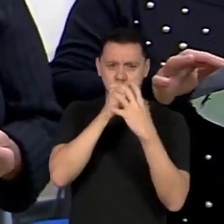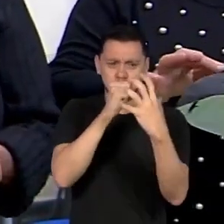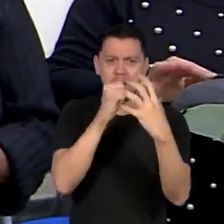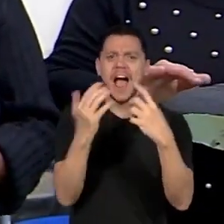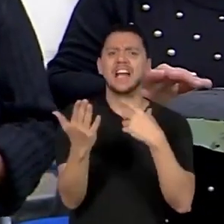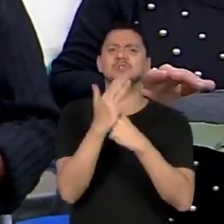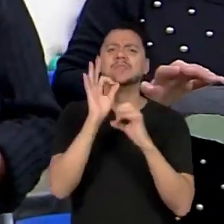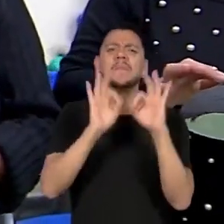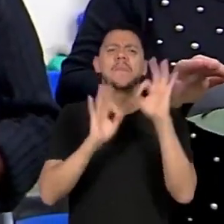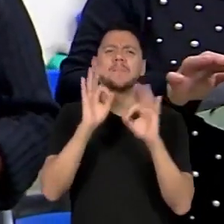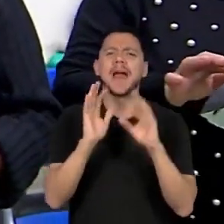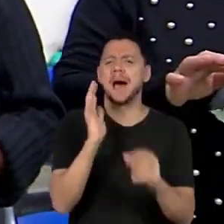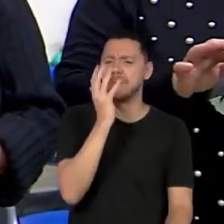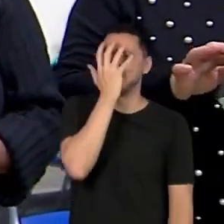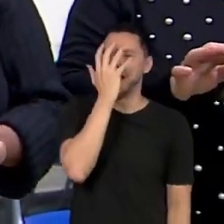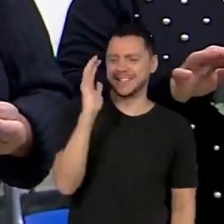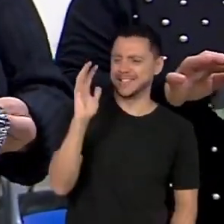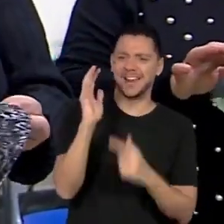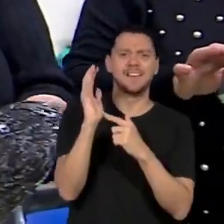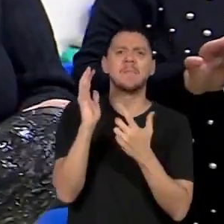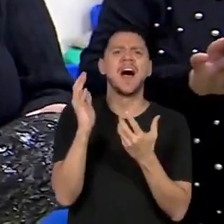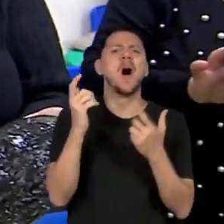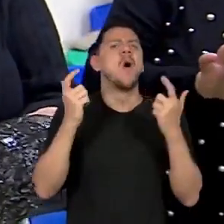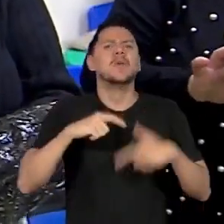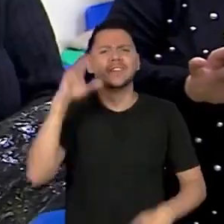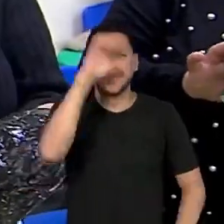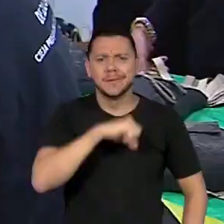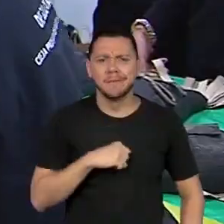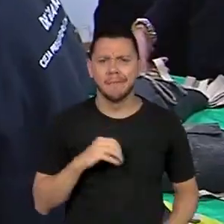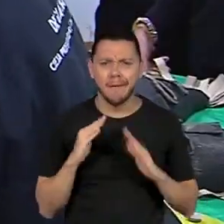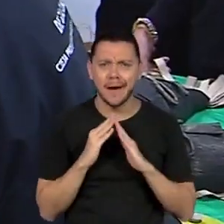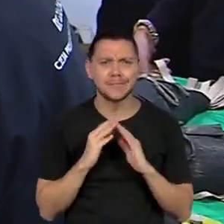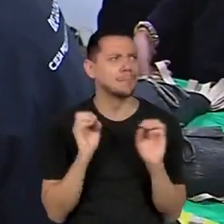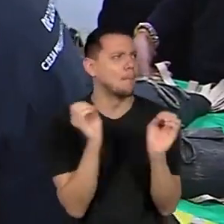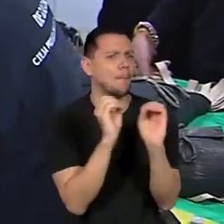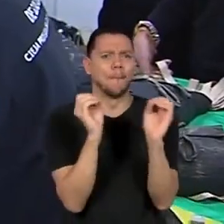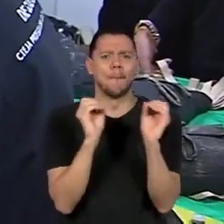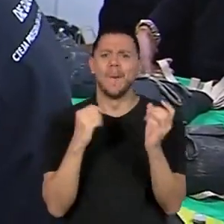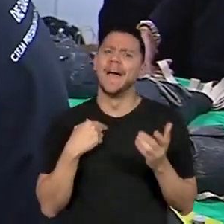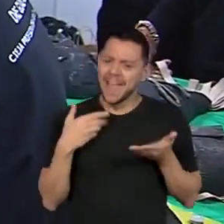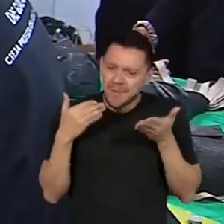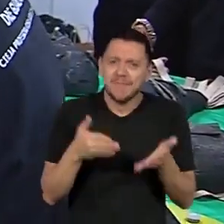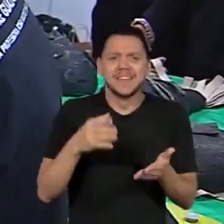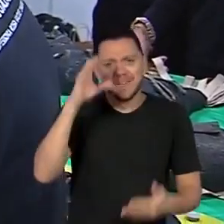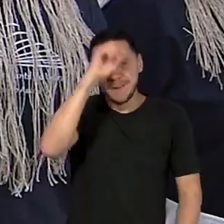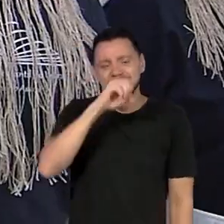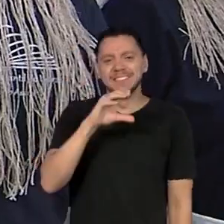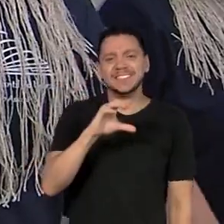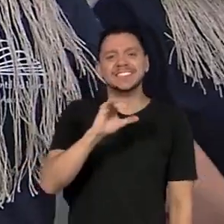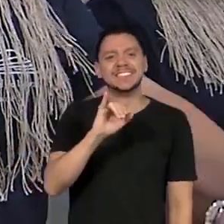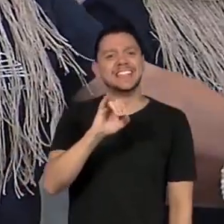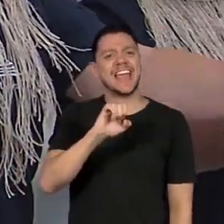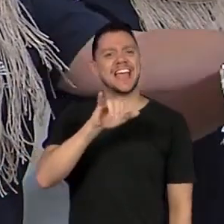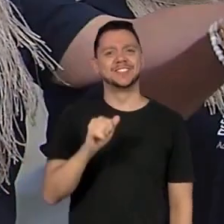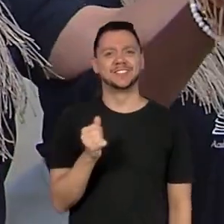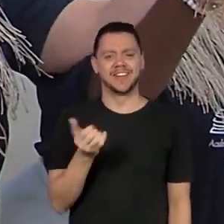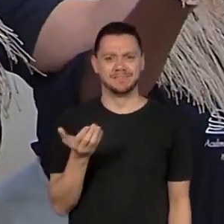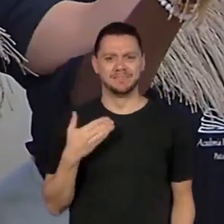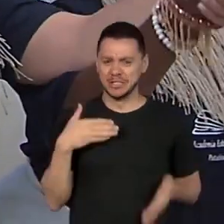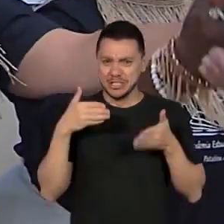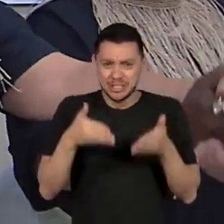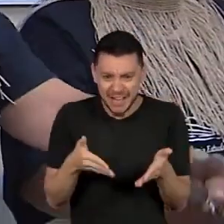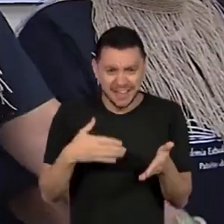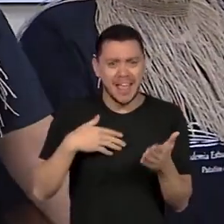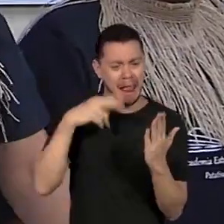Nunca. Eu ia saber isso nunca? Aprendi no CIEJA, tá vendo? Eu cheguei aqui e não sabia nem ler. A gente está aprendendo coisas muito